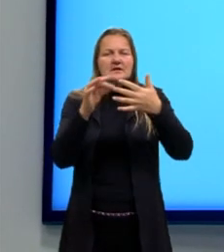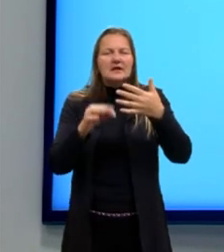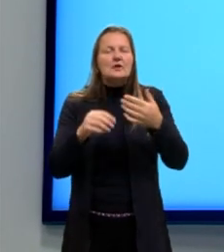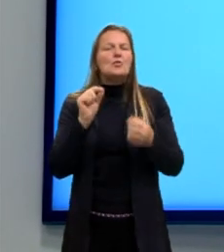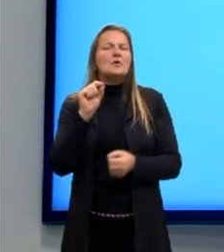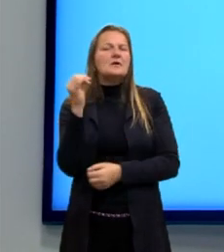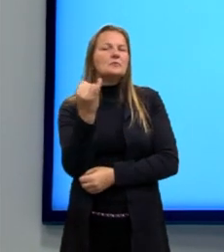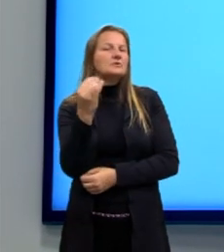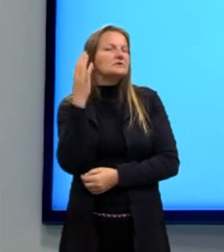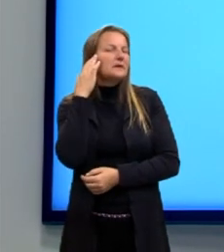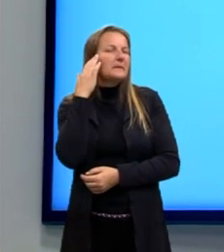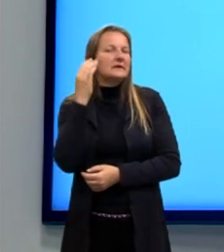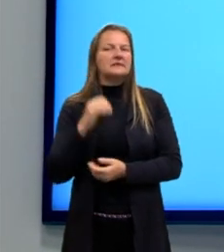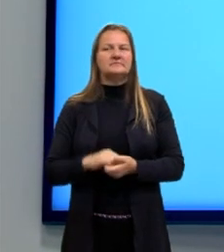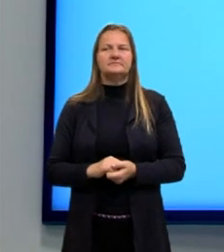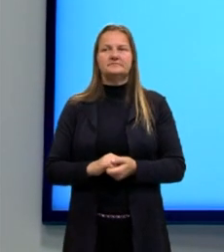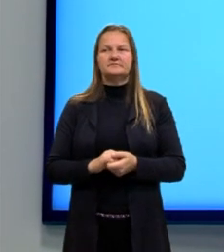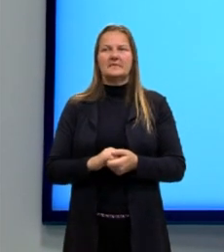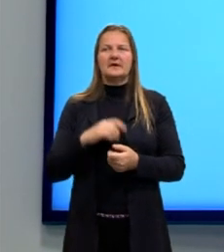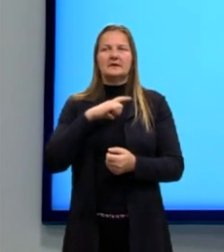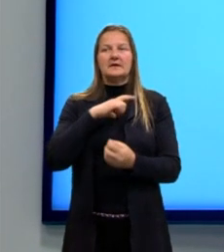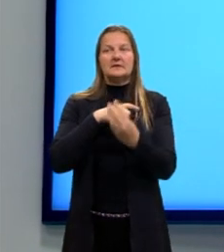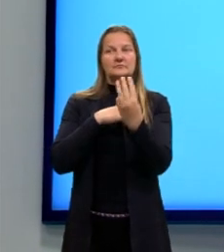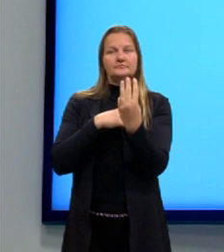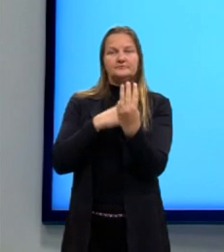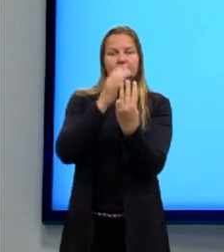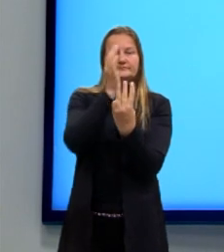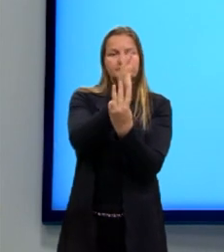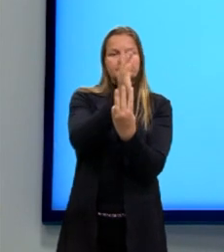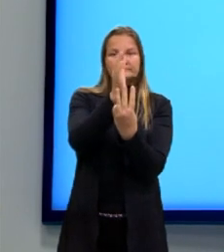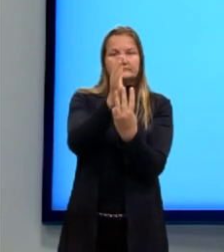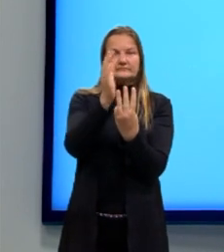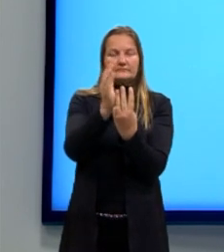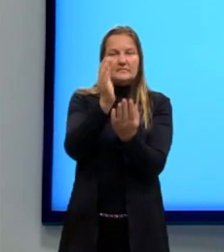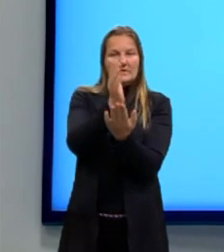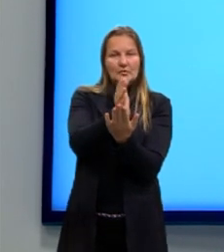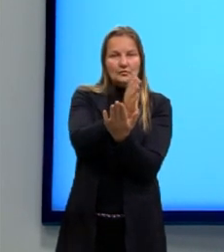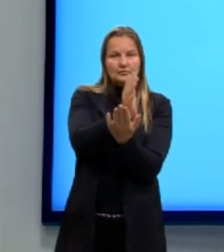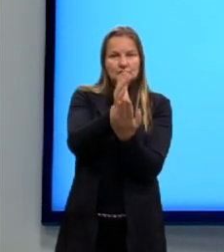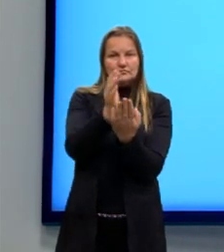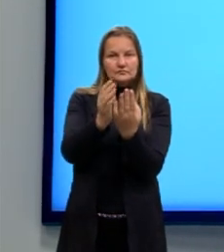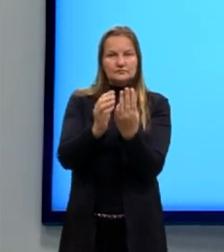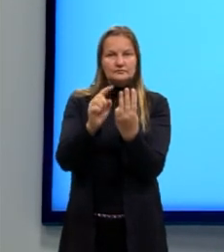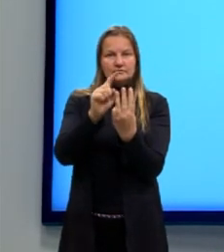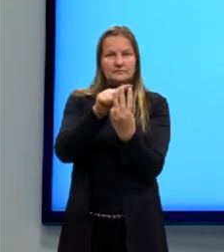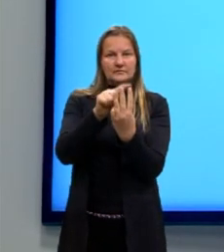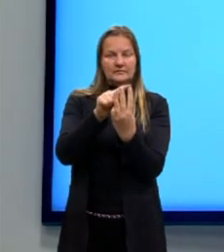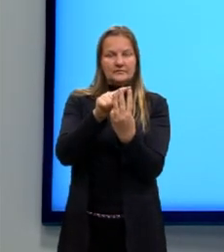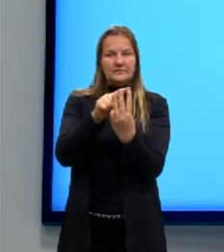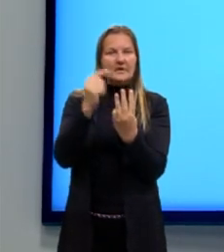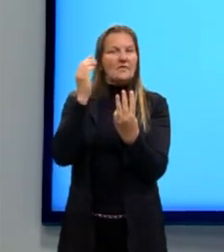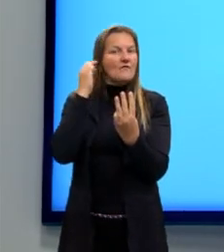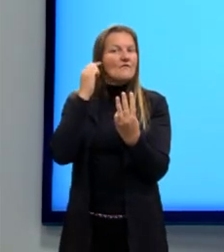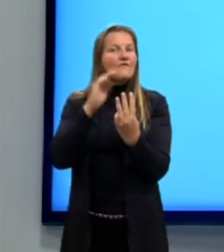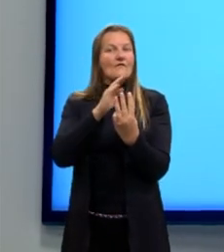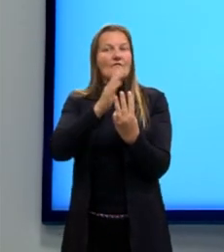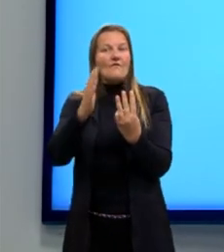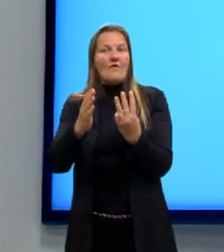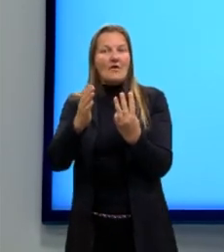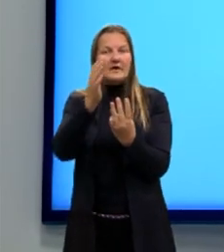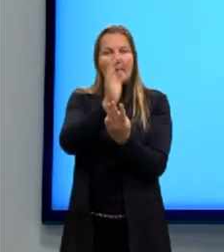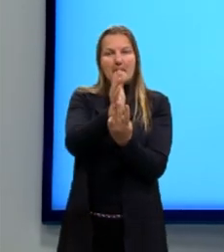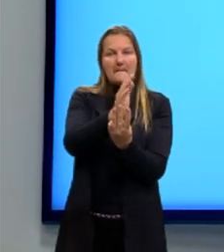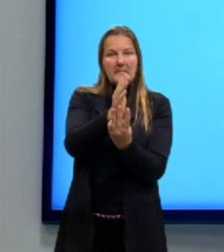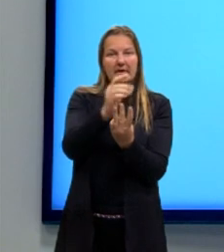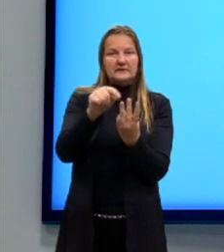ouvido, então? Ele é composto basicamente por três partes, né? O ouvido externo, o médio